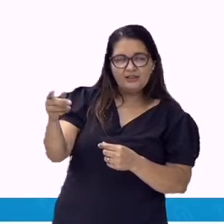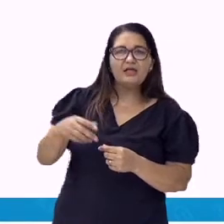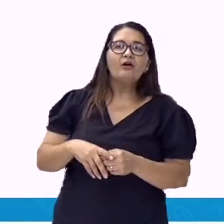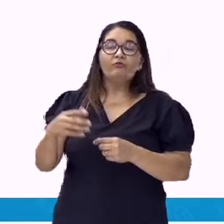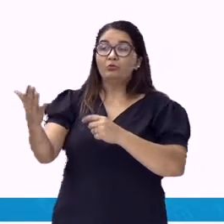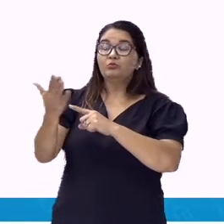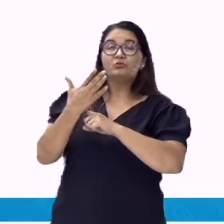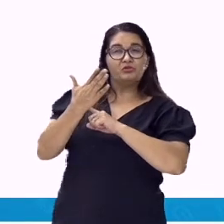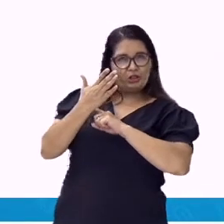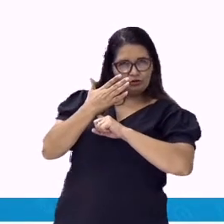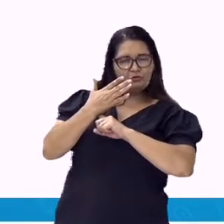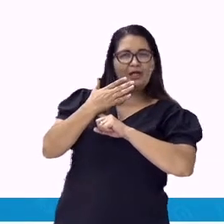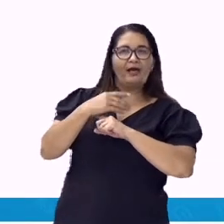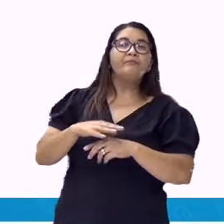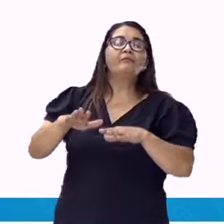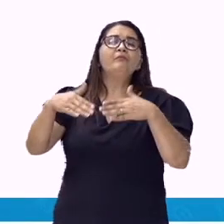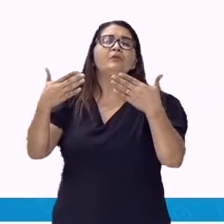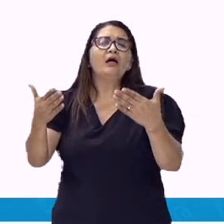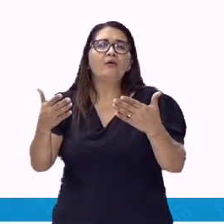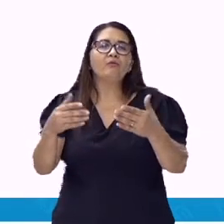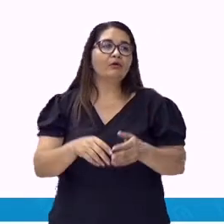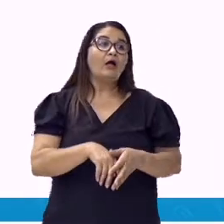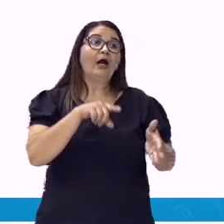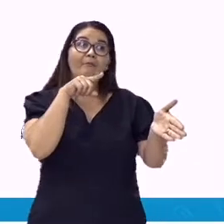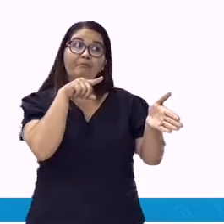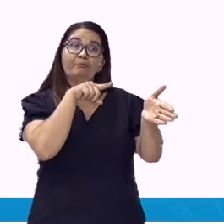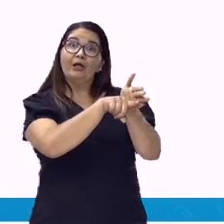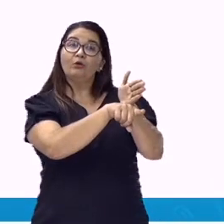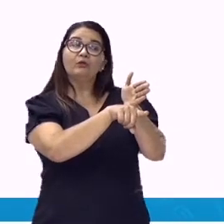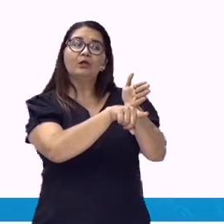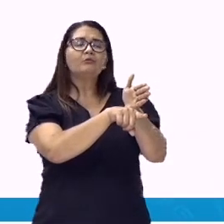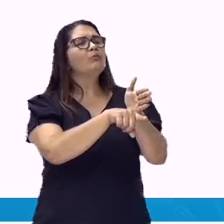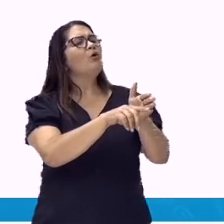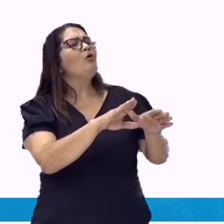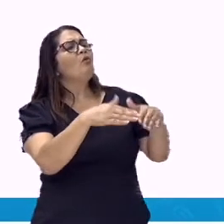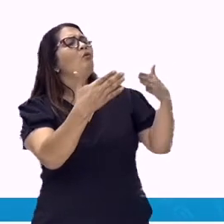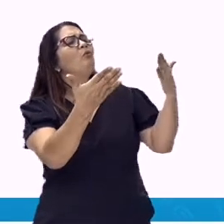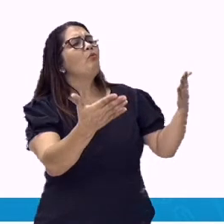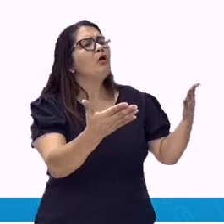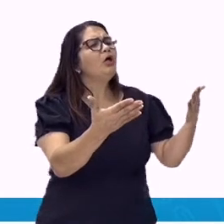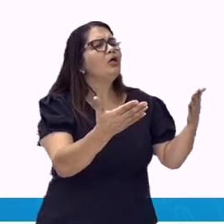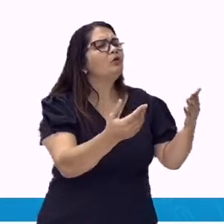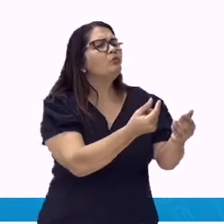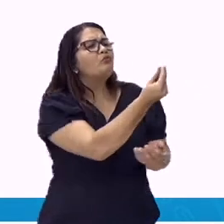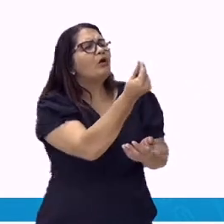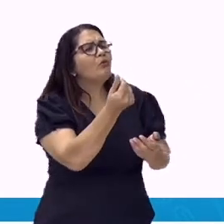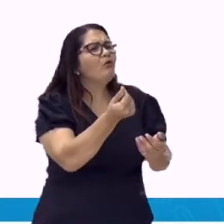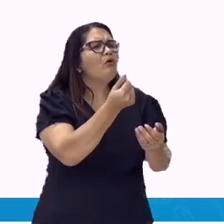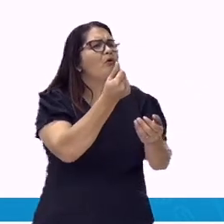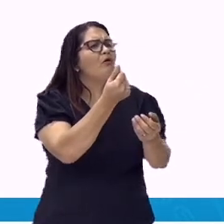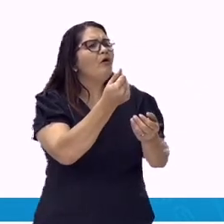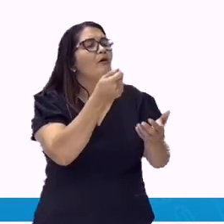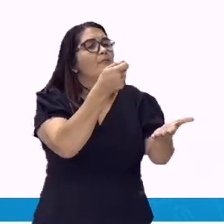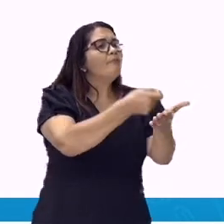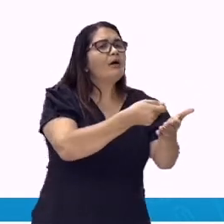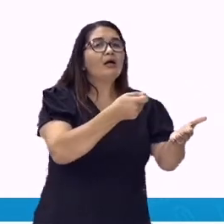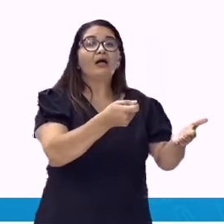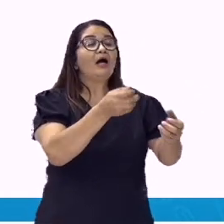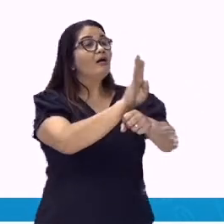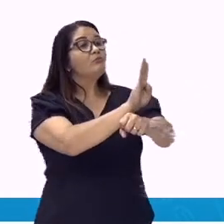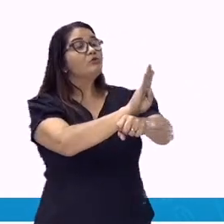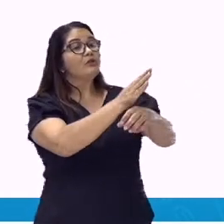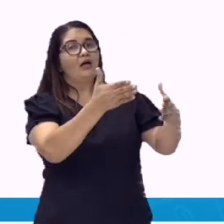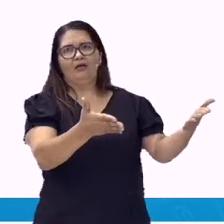Quanto custa a entrada para o cinema? Temos aqui uma oração interrogativa direta. Informe quanto